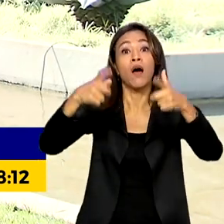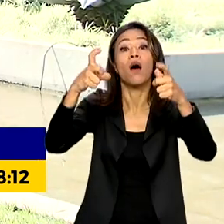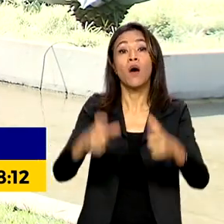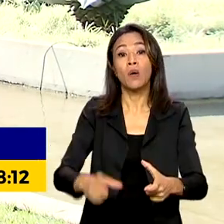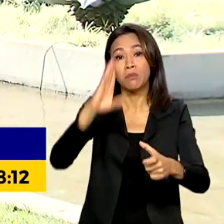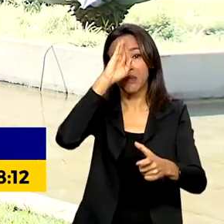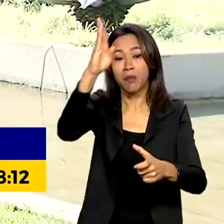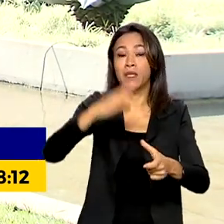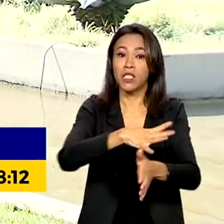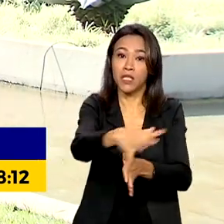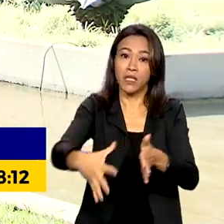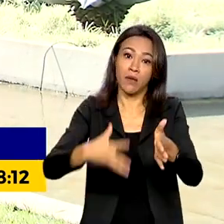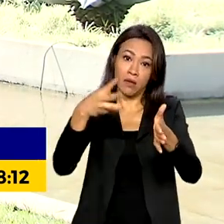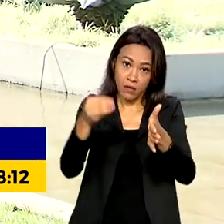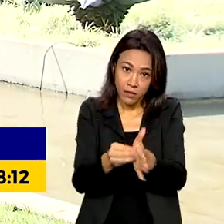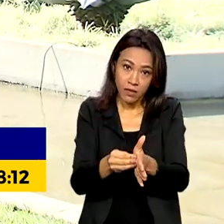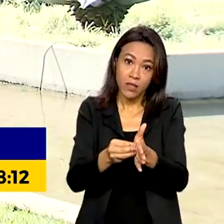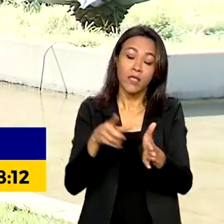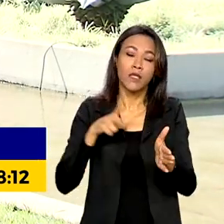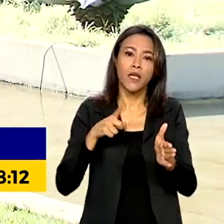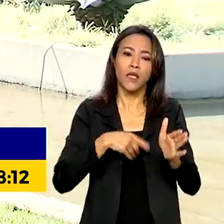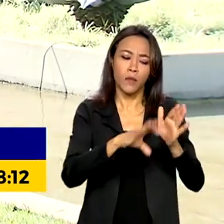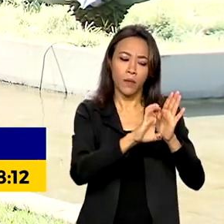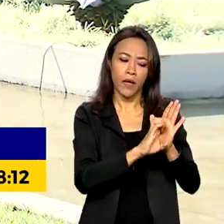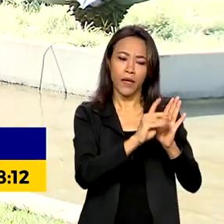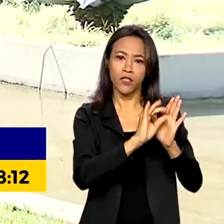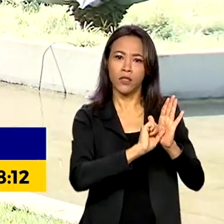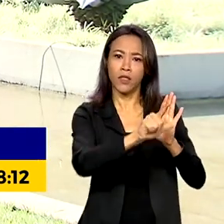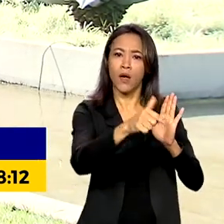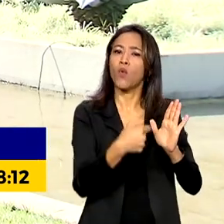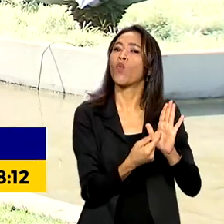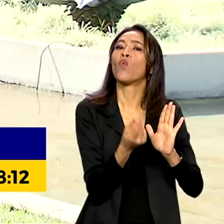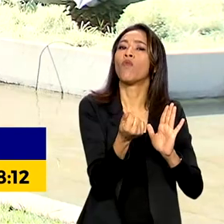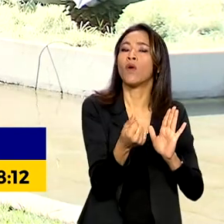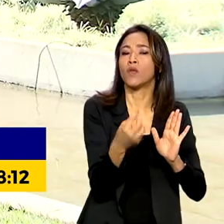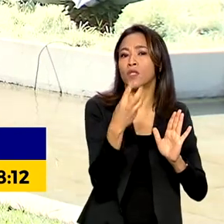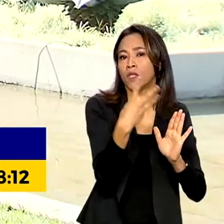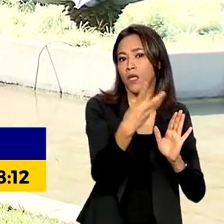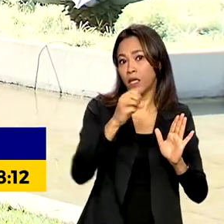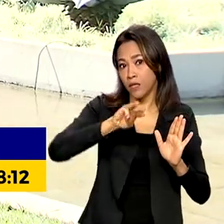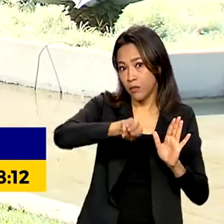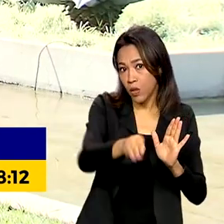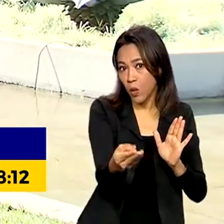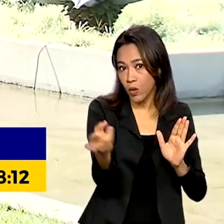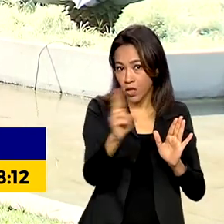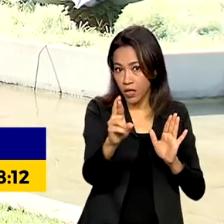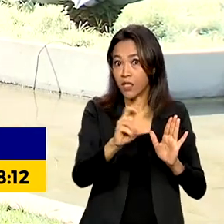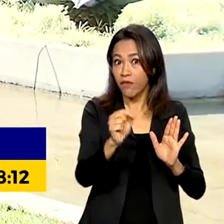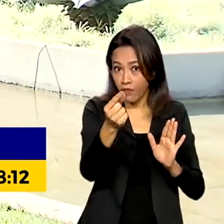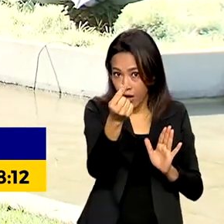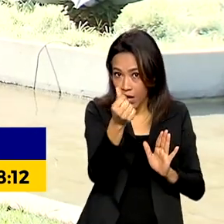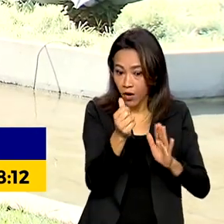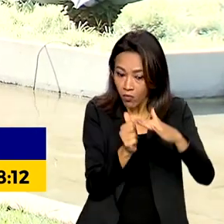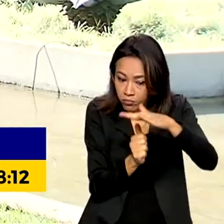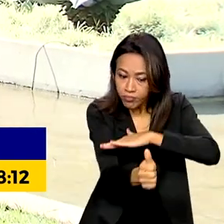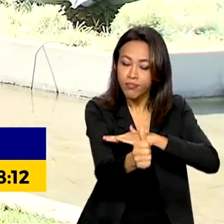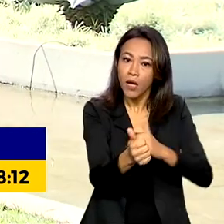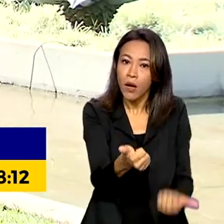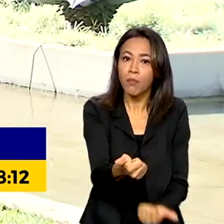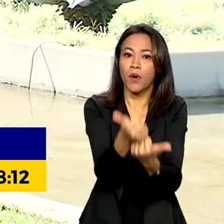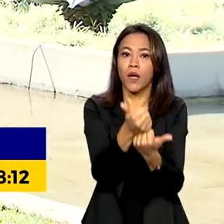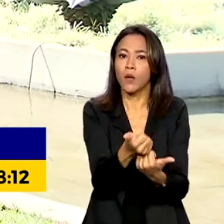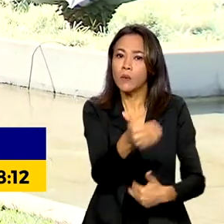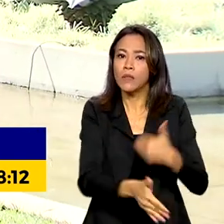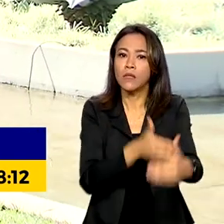E entre as medidas está um edital no valor de 3 milhões de reais que vai financiar o desenvolvimento de